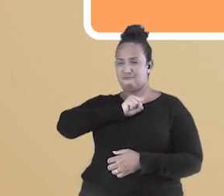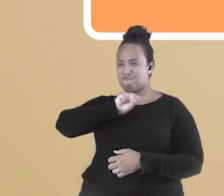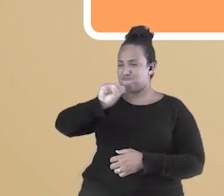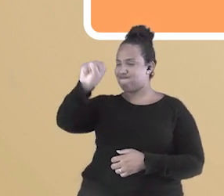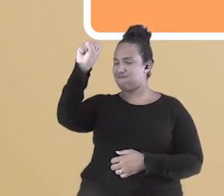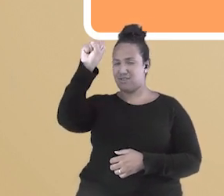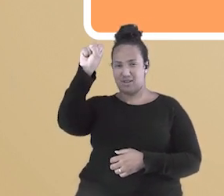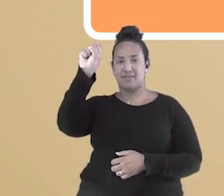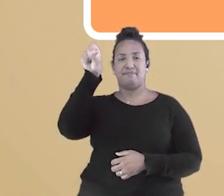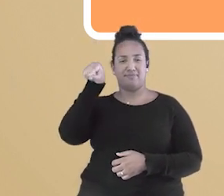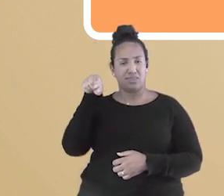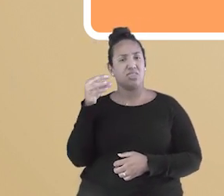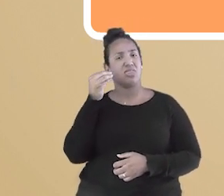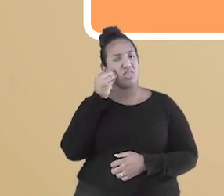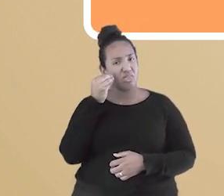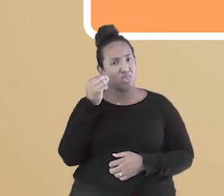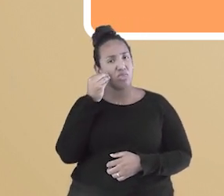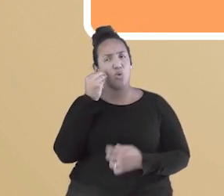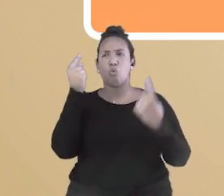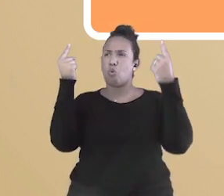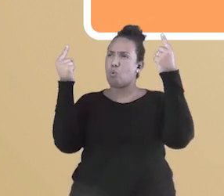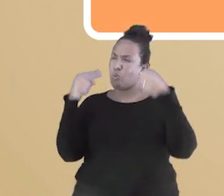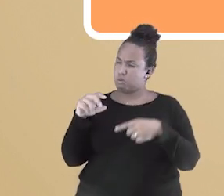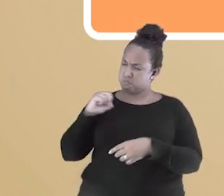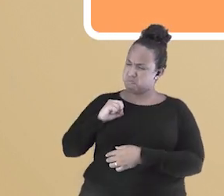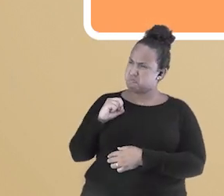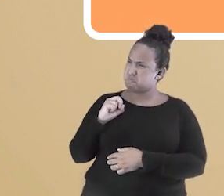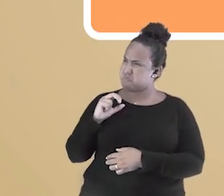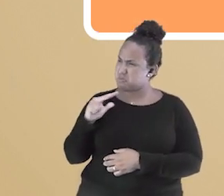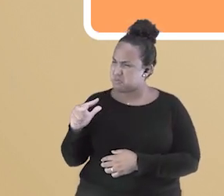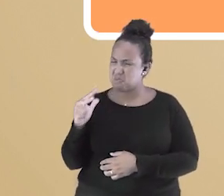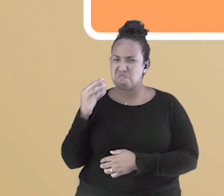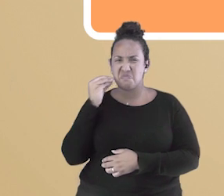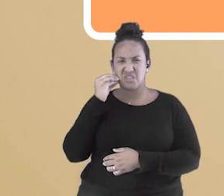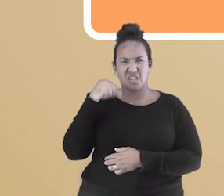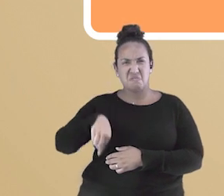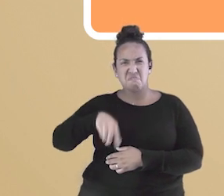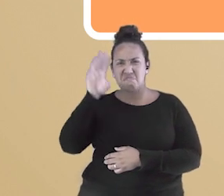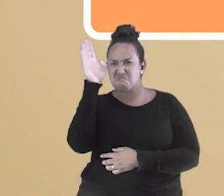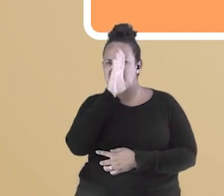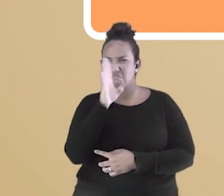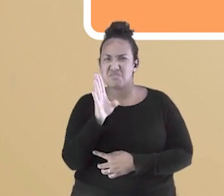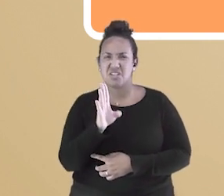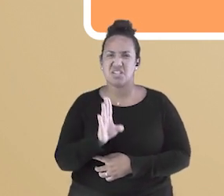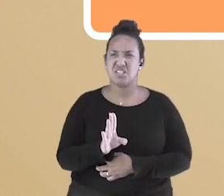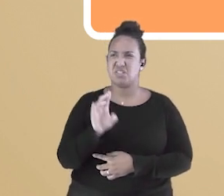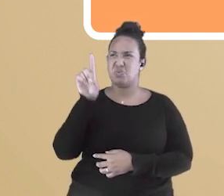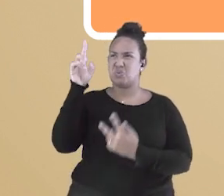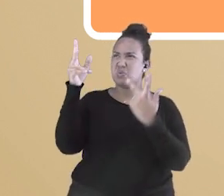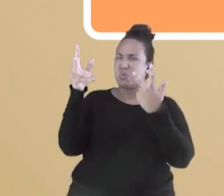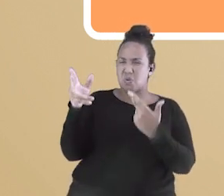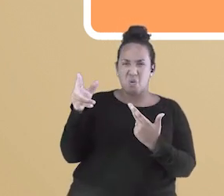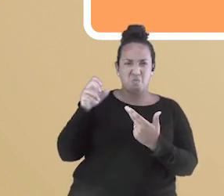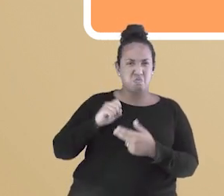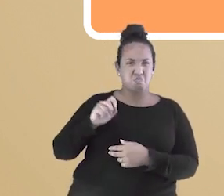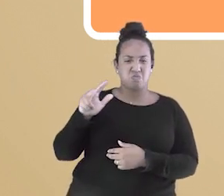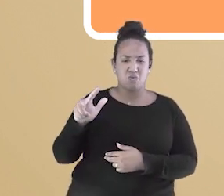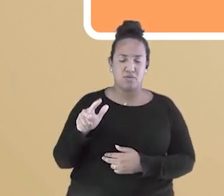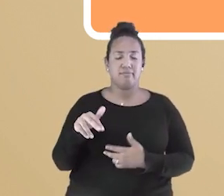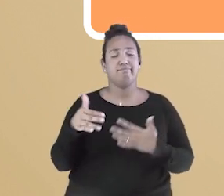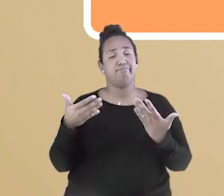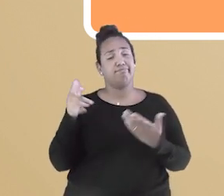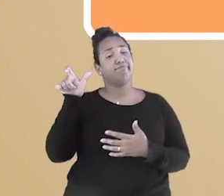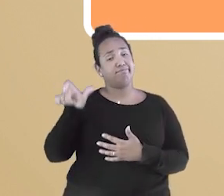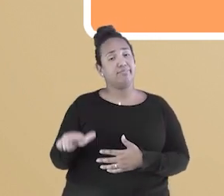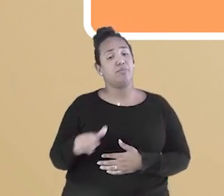lutar contra Portugal e suas intenções de fazer o Brasil uma extensão da corte e, por isso, foi morto. Agora,